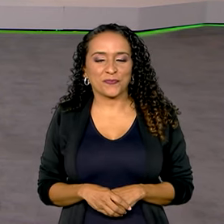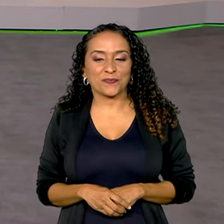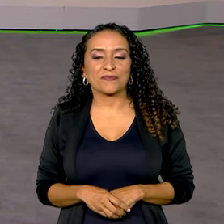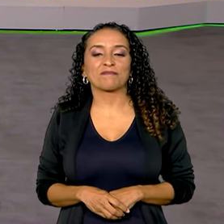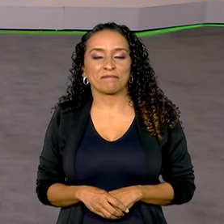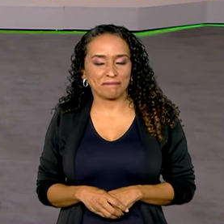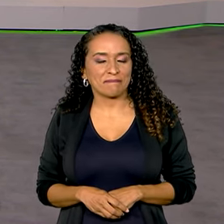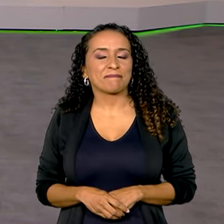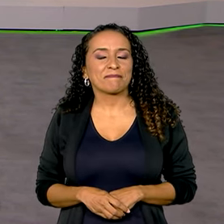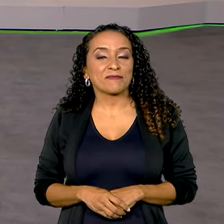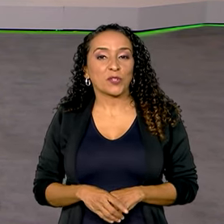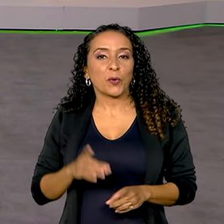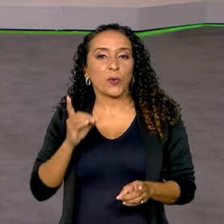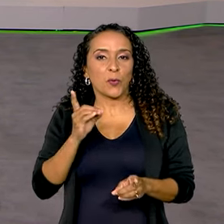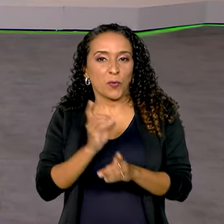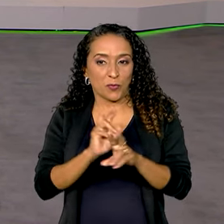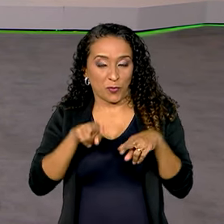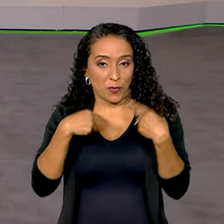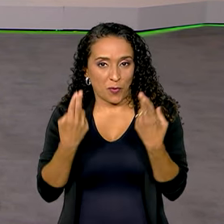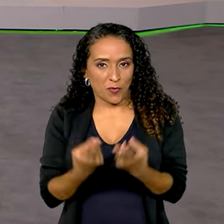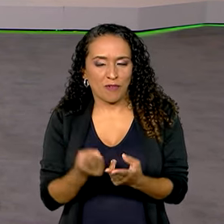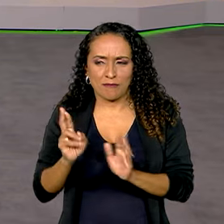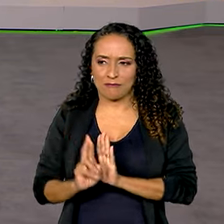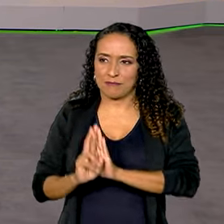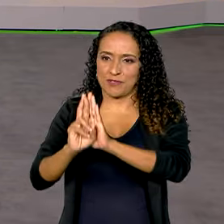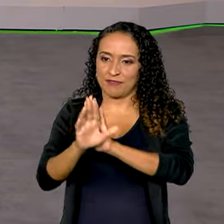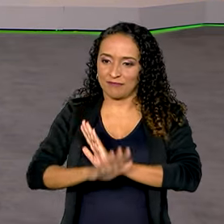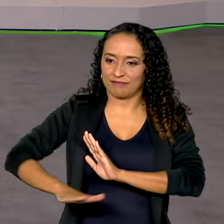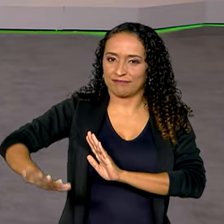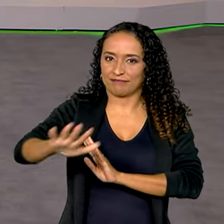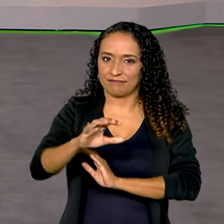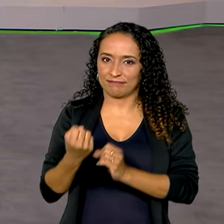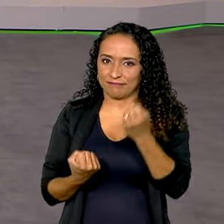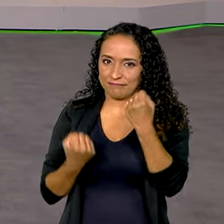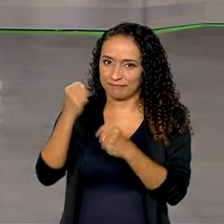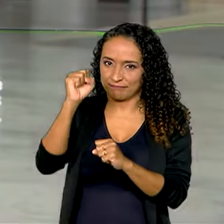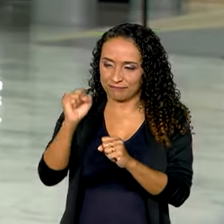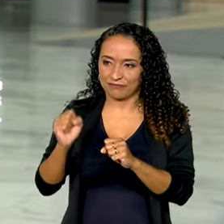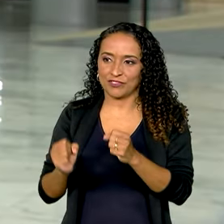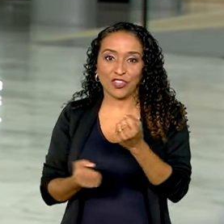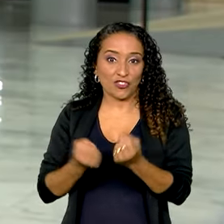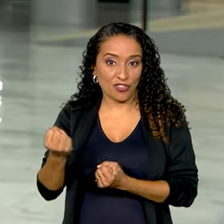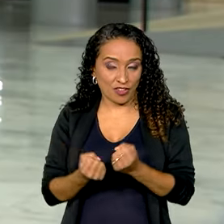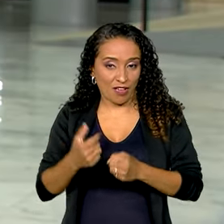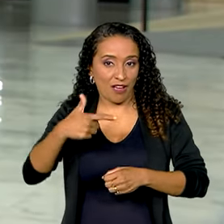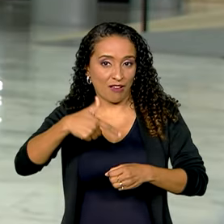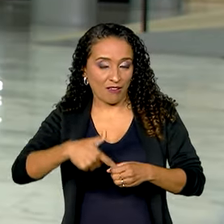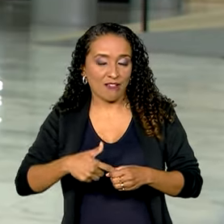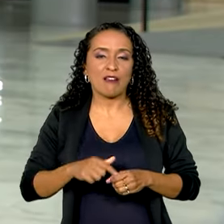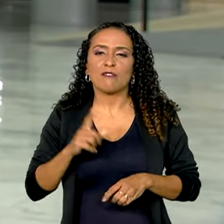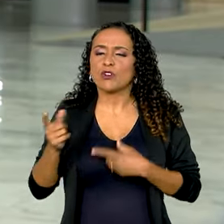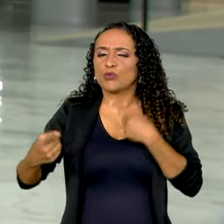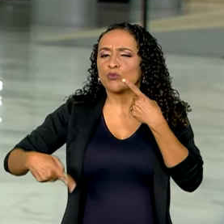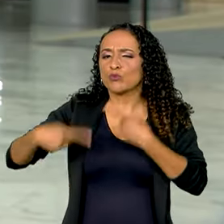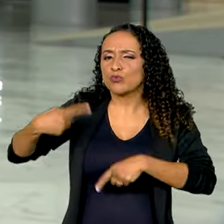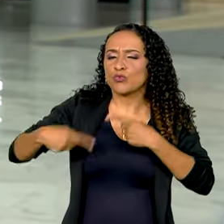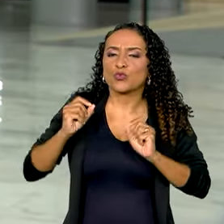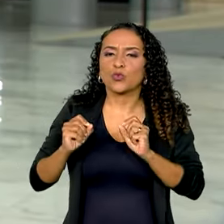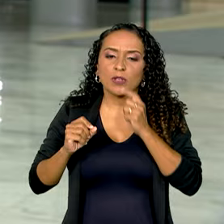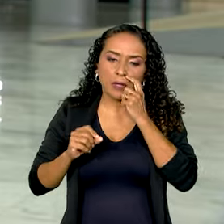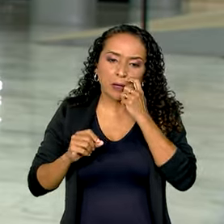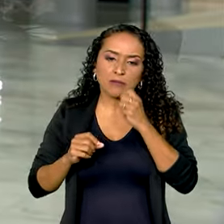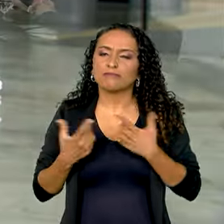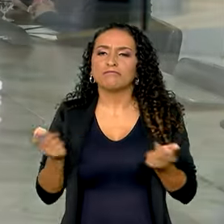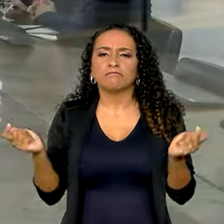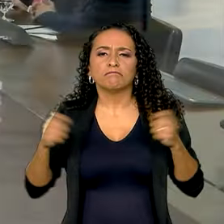Carol, no encontro do presidente Lula com representantes do setor automotivo e de combustíveis, foi discutido o potencial do Brasil